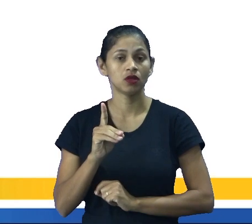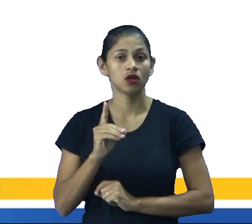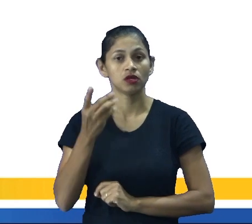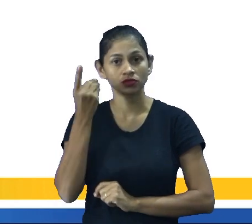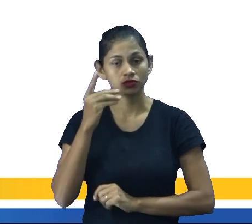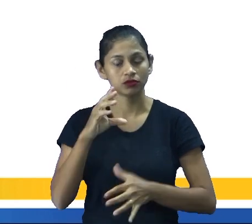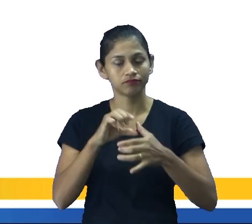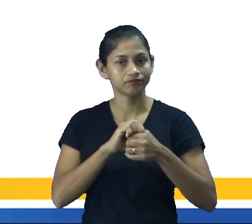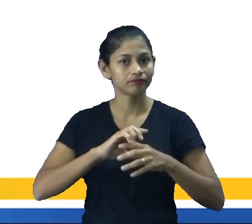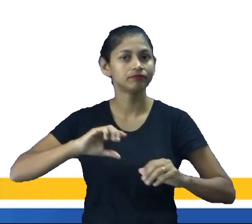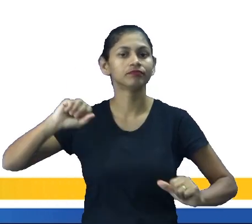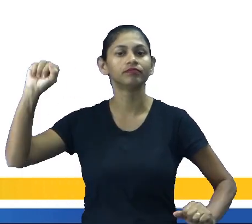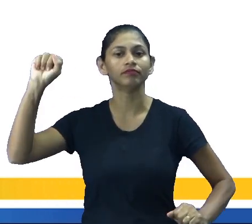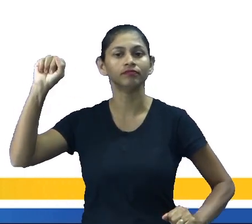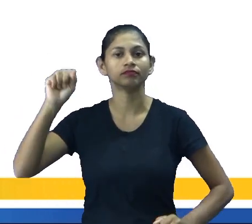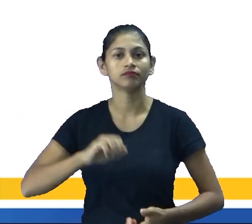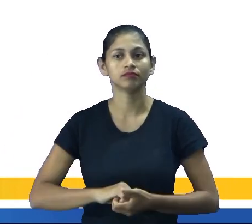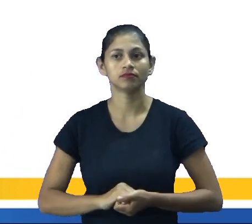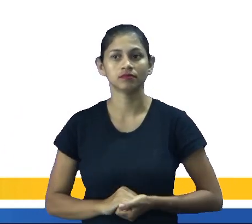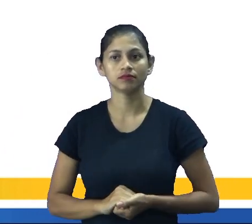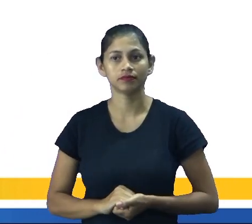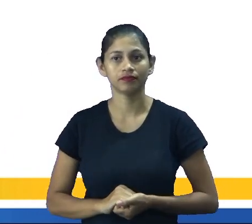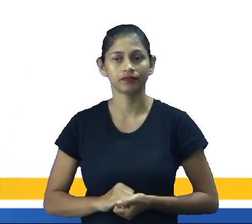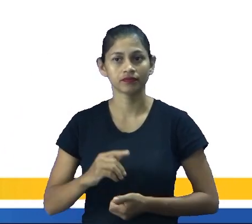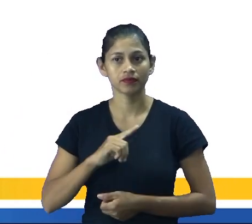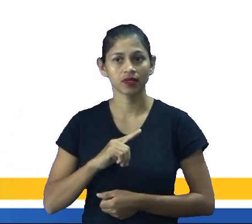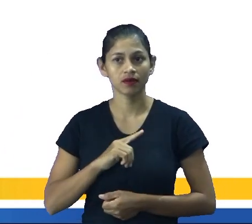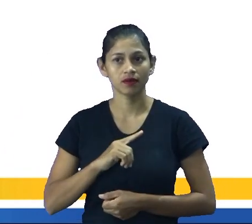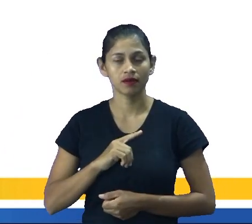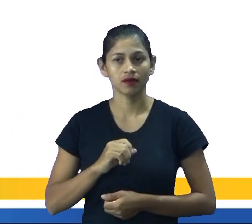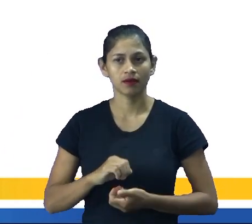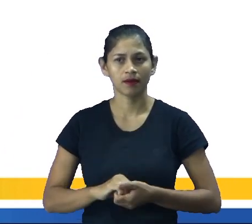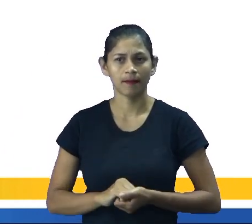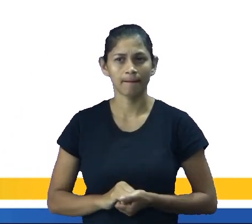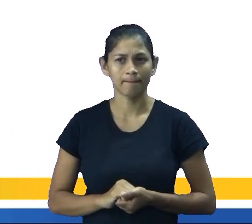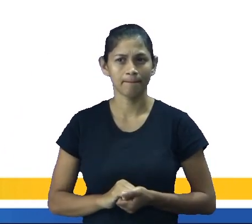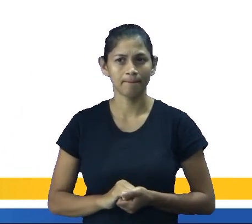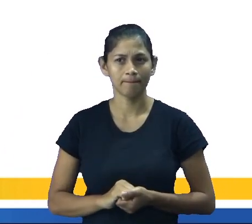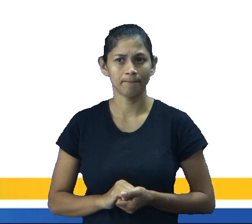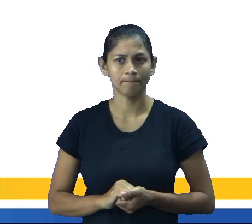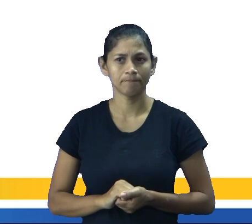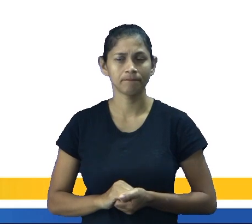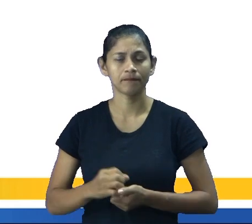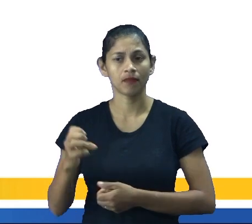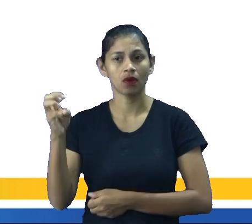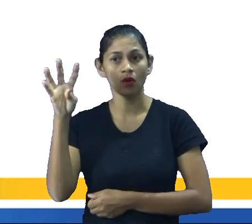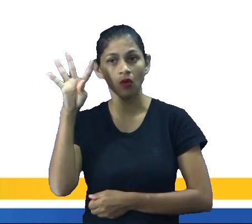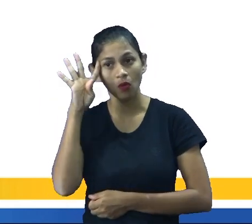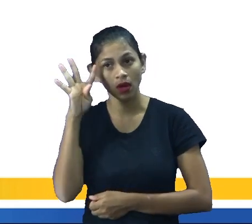independência. Nós temos a data, a quarta, quinta-feira de novembro.